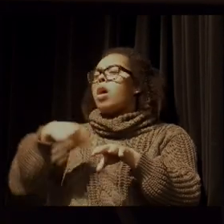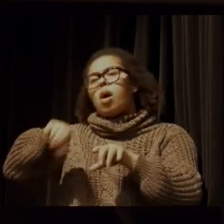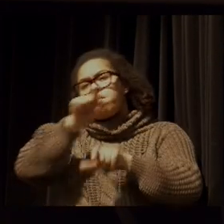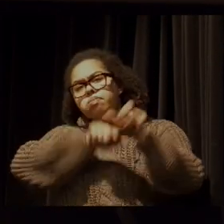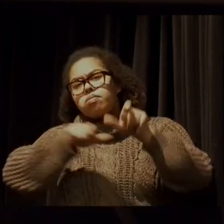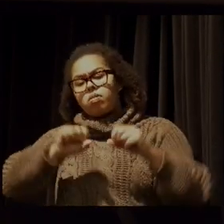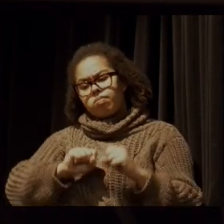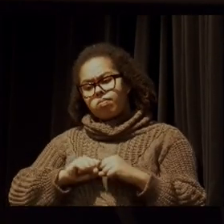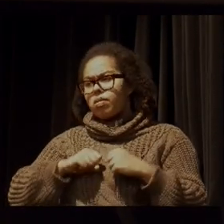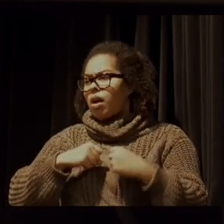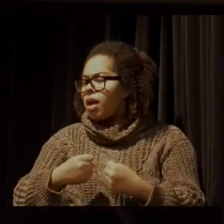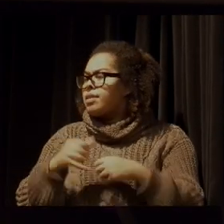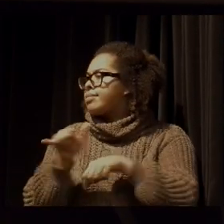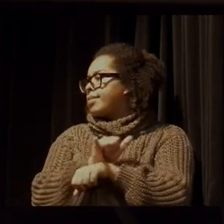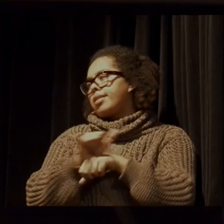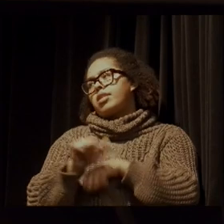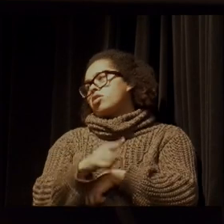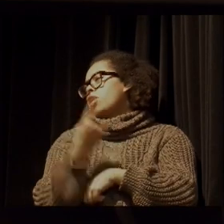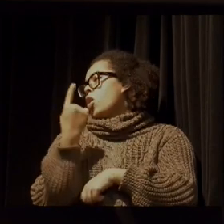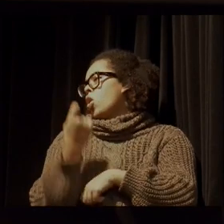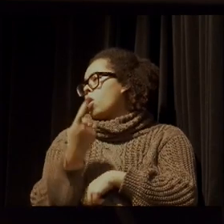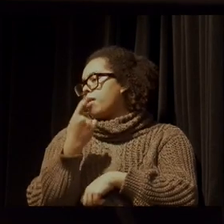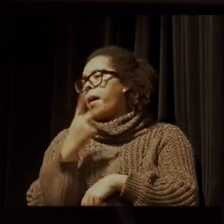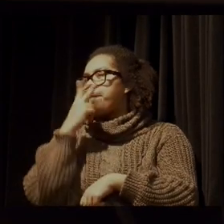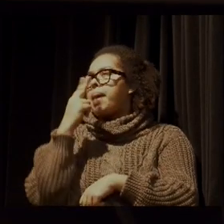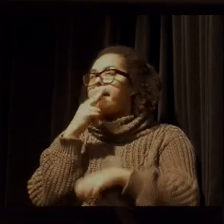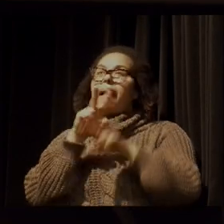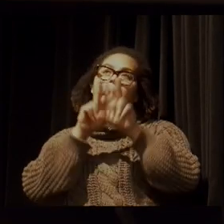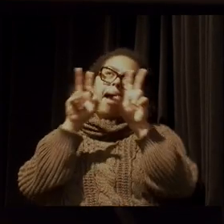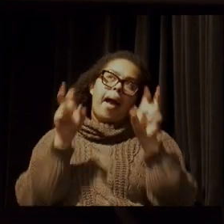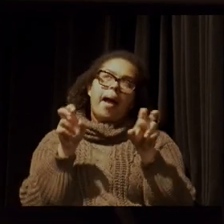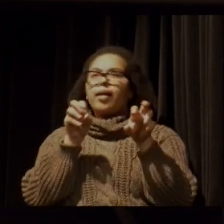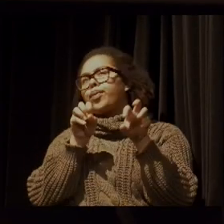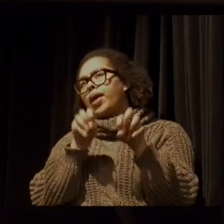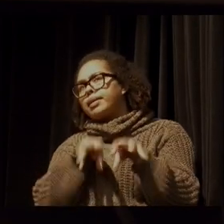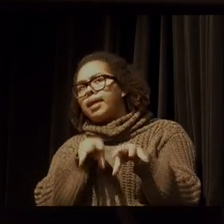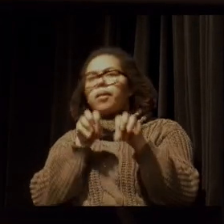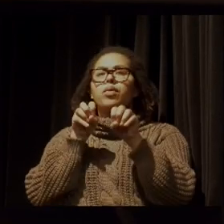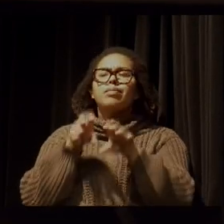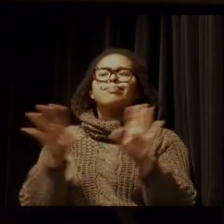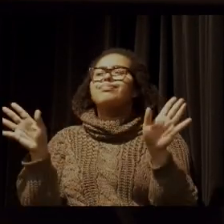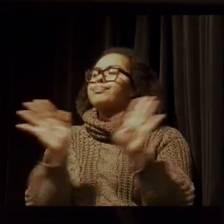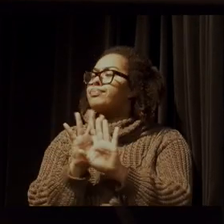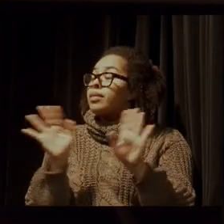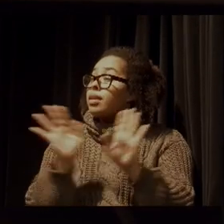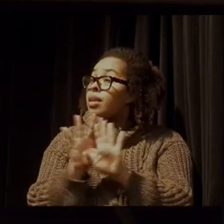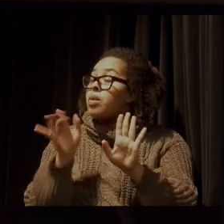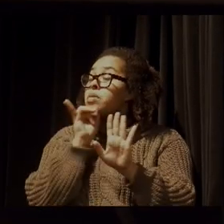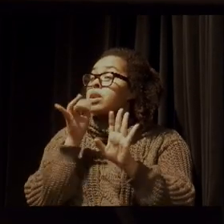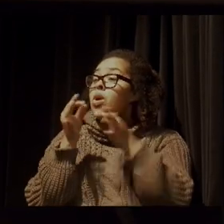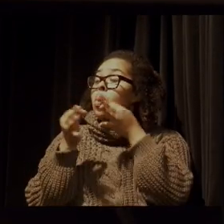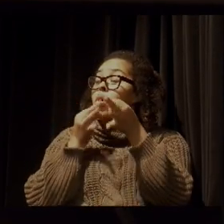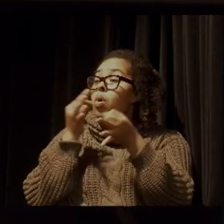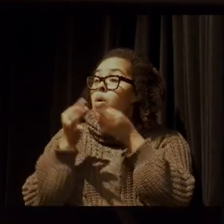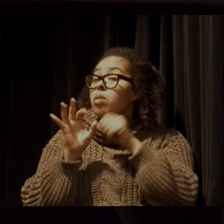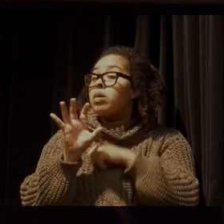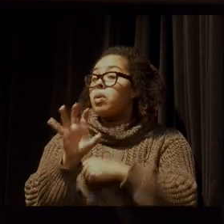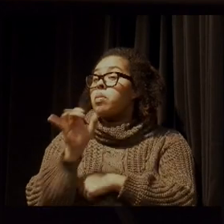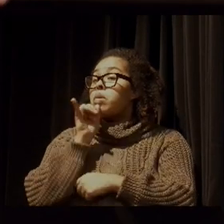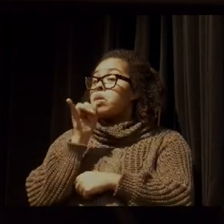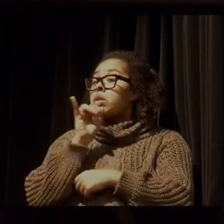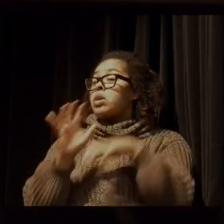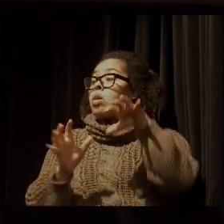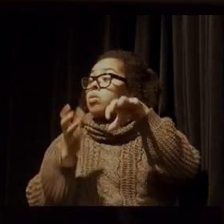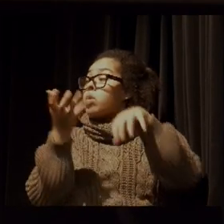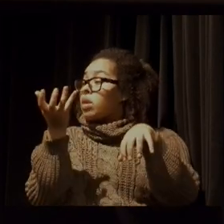Não tem outro caminho, sei que é clichê o que eu estou falando, mas nós estamos comentando isso, porque quando chegou no